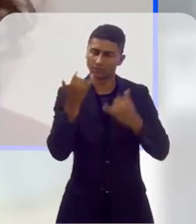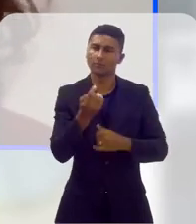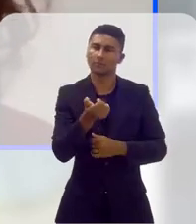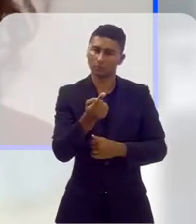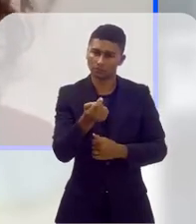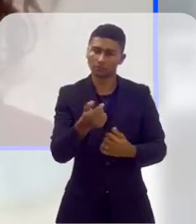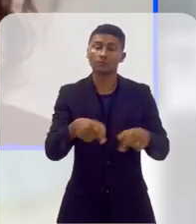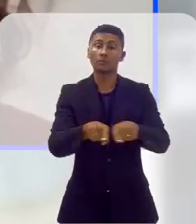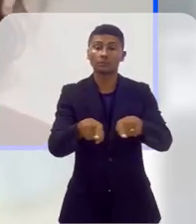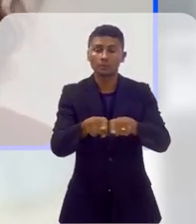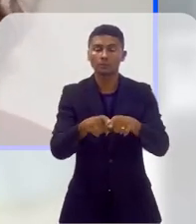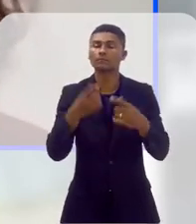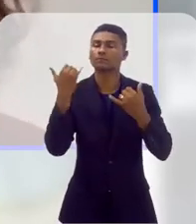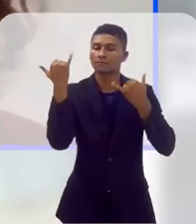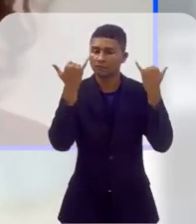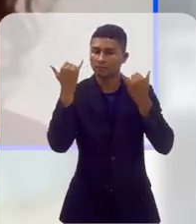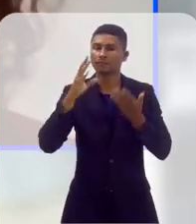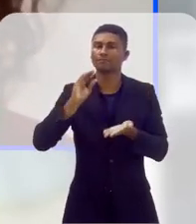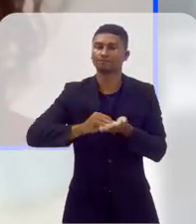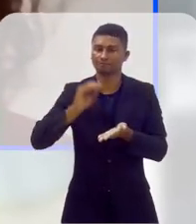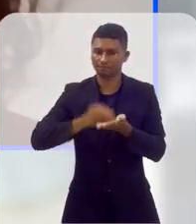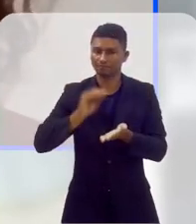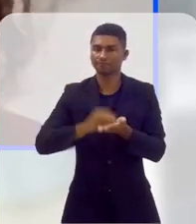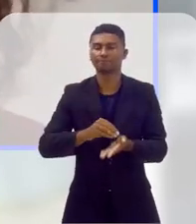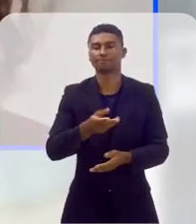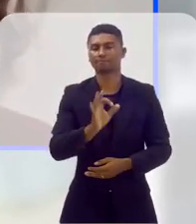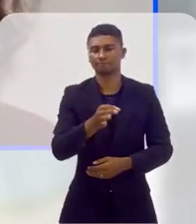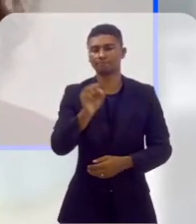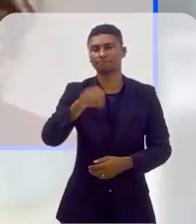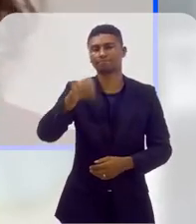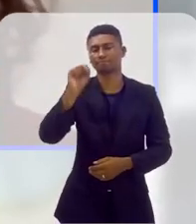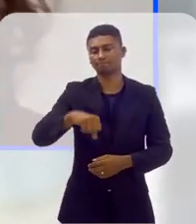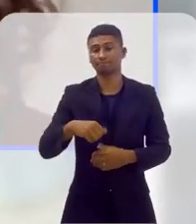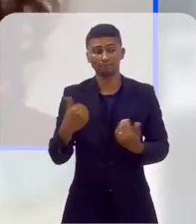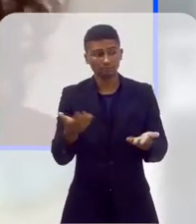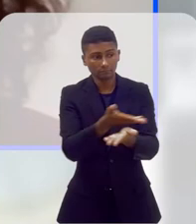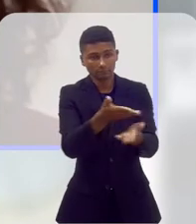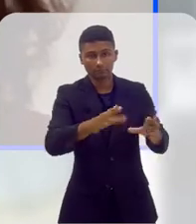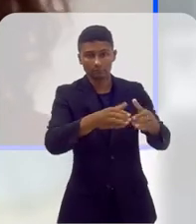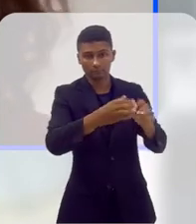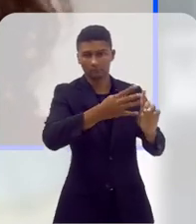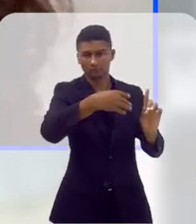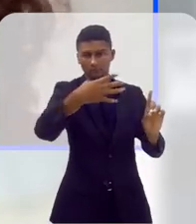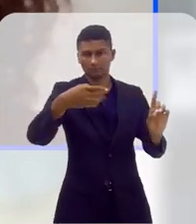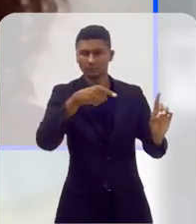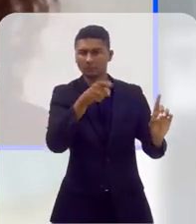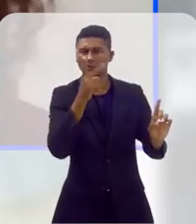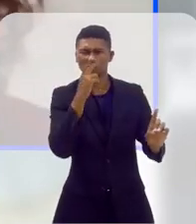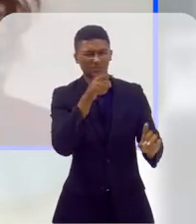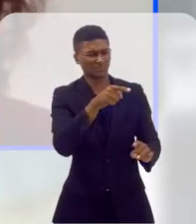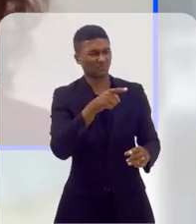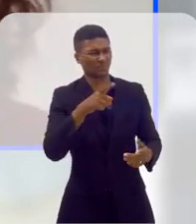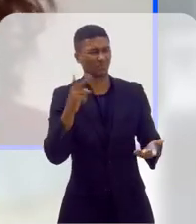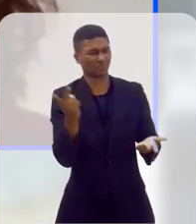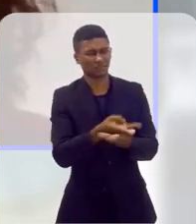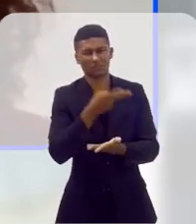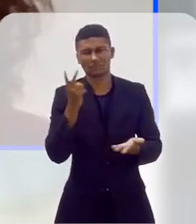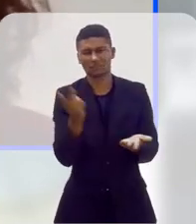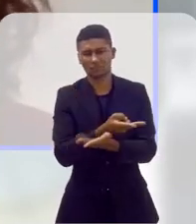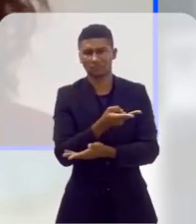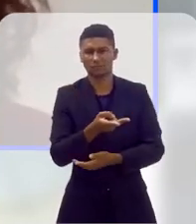da desinformação e de uma desonestidade intelectual que coloca os LGBTQIs como pessoas erradas, como